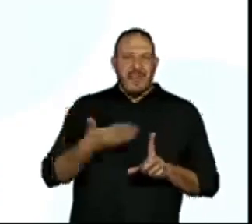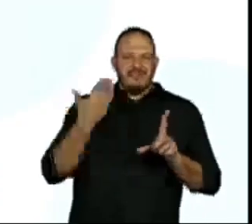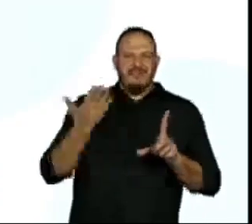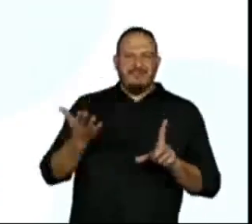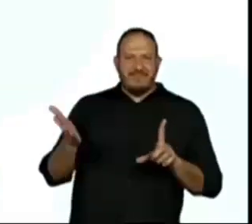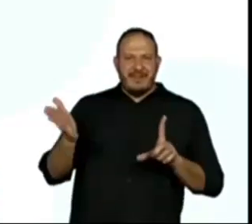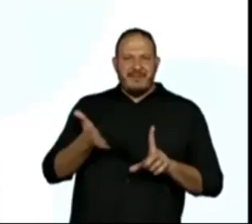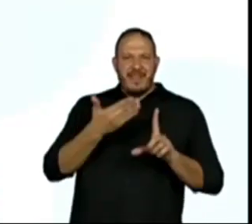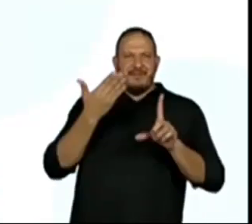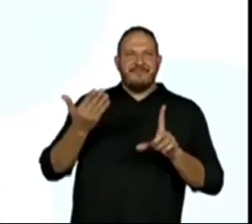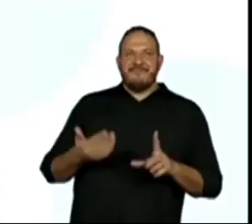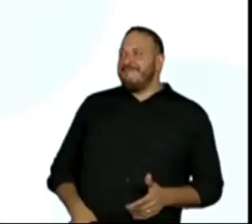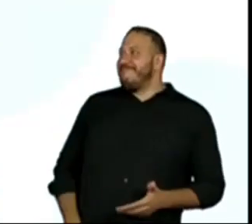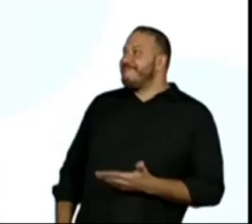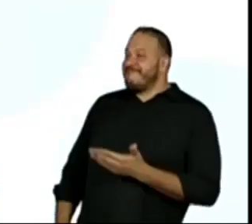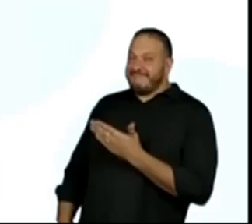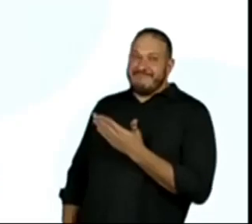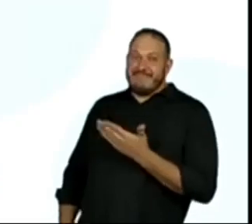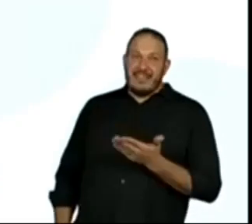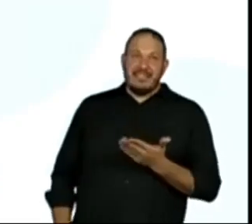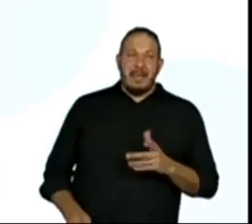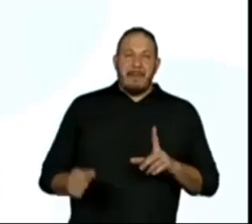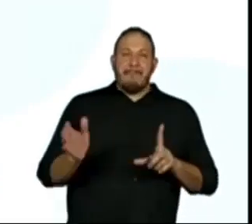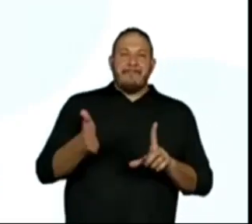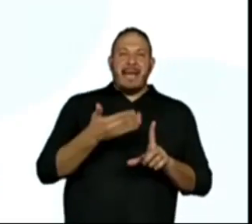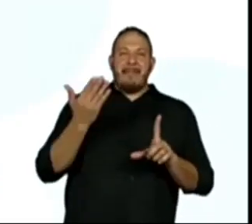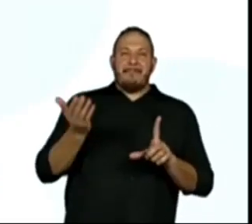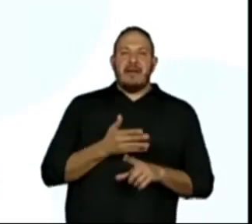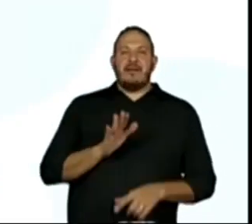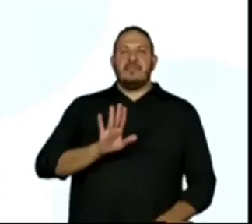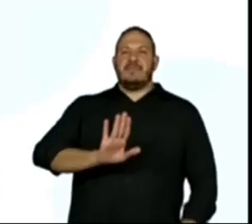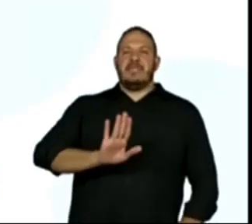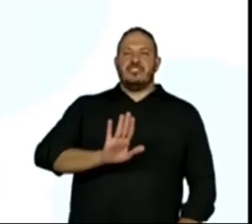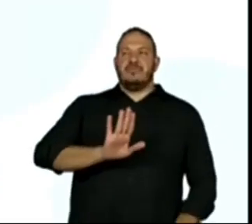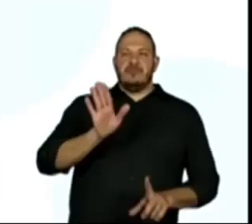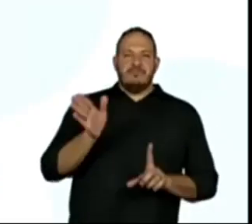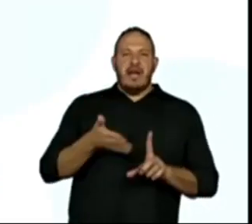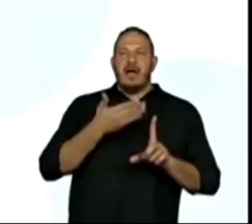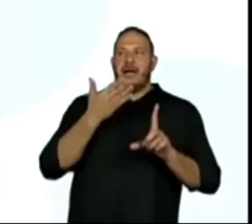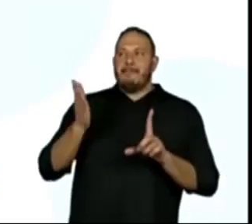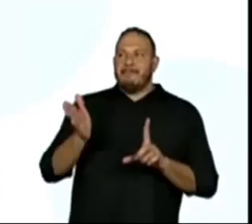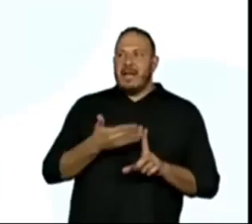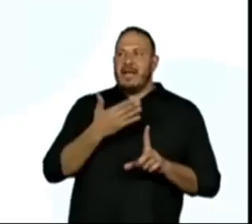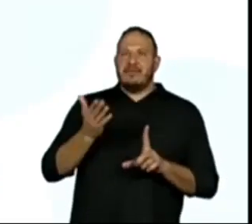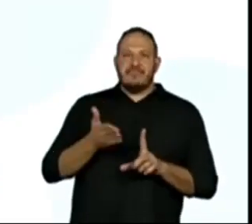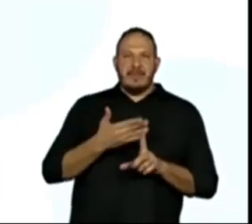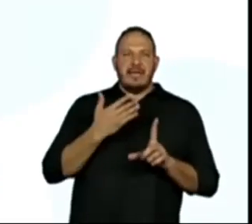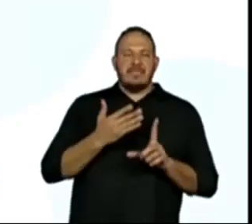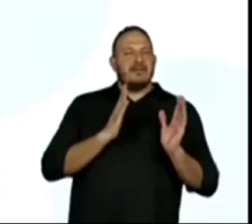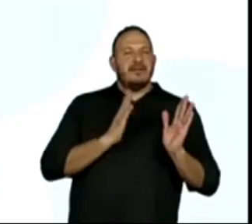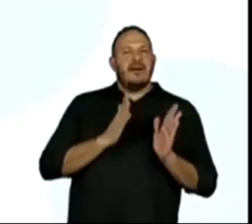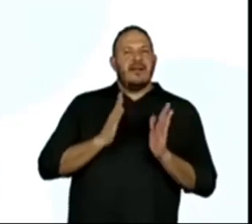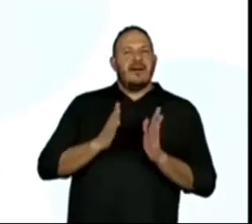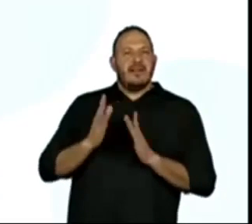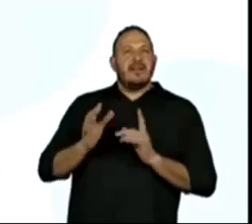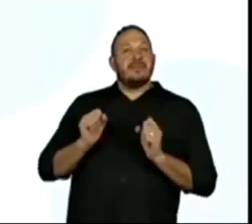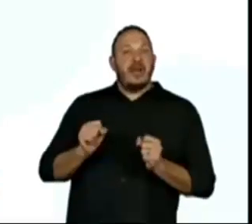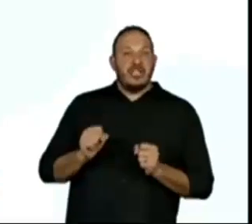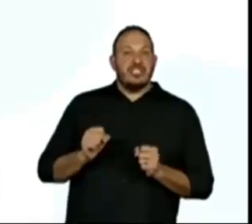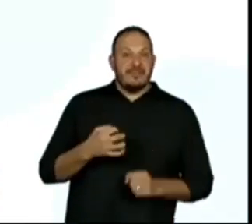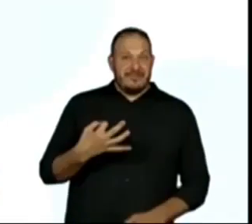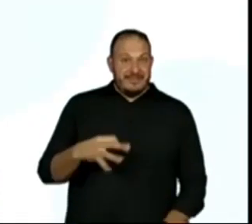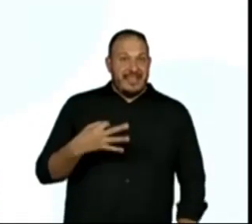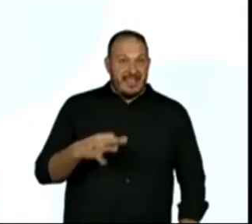Ela é estática, ou seja, as imagens paradas, mas você pode ler página a página. Certo?